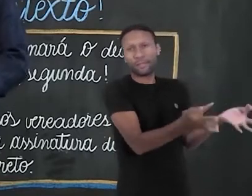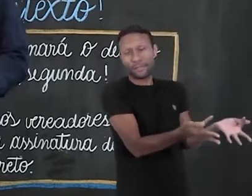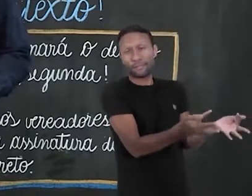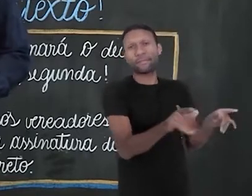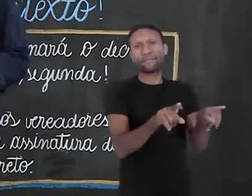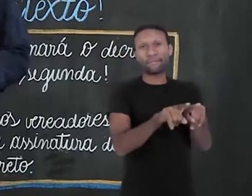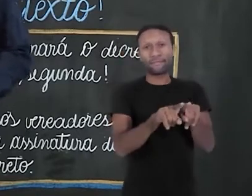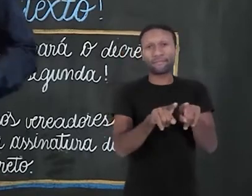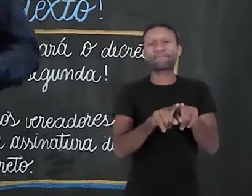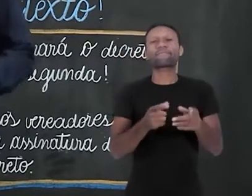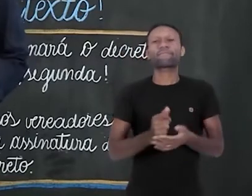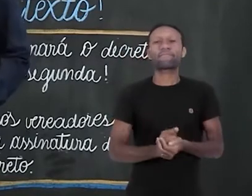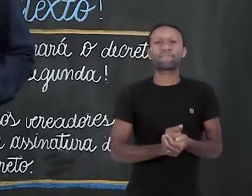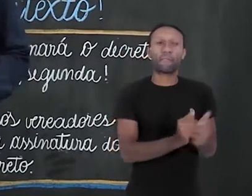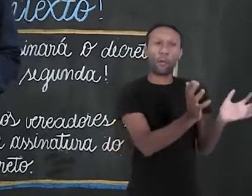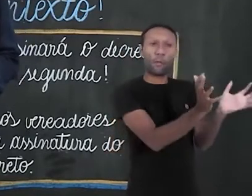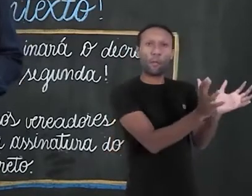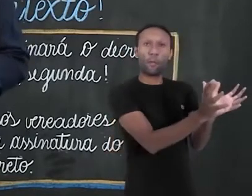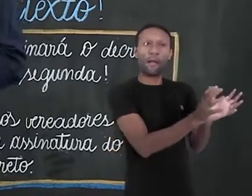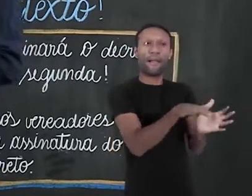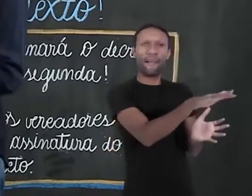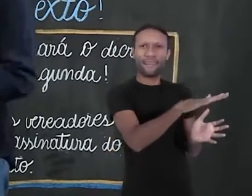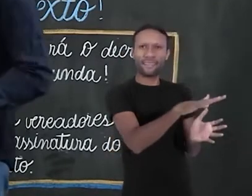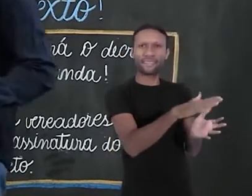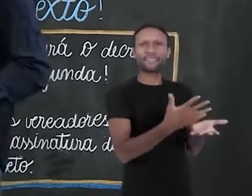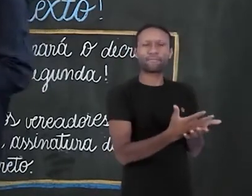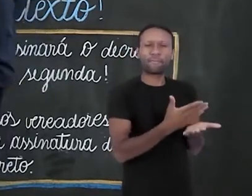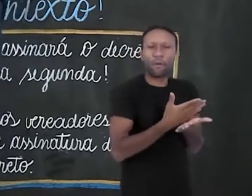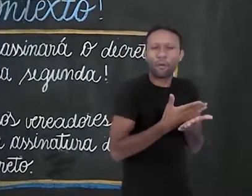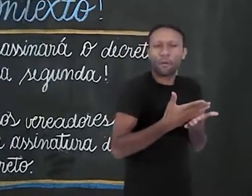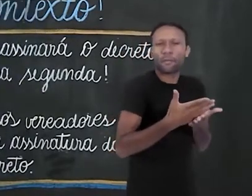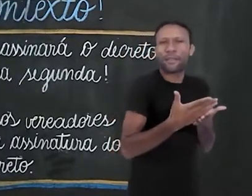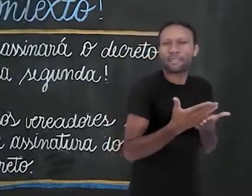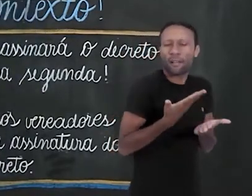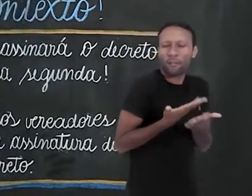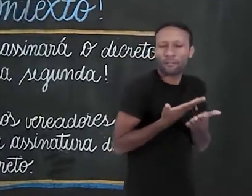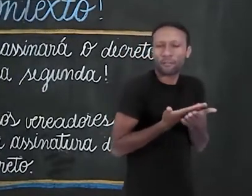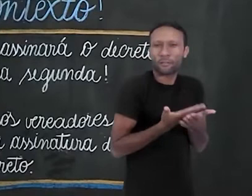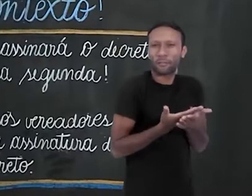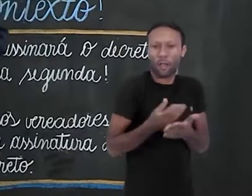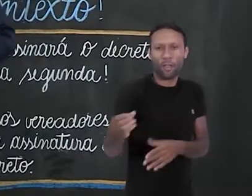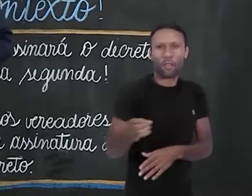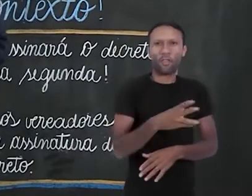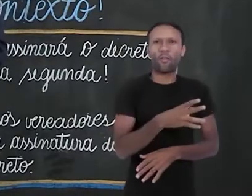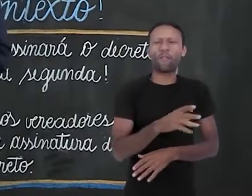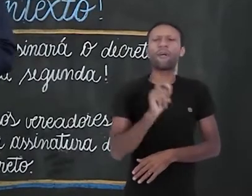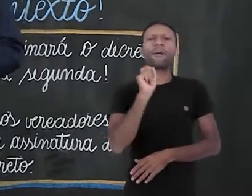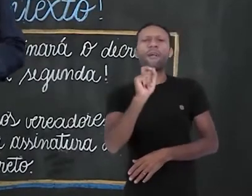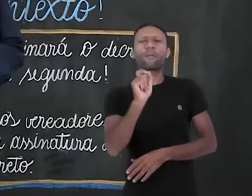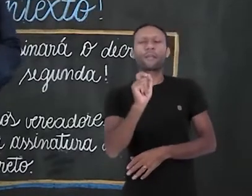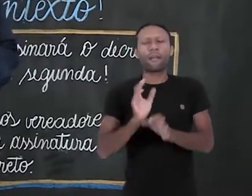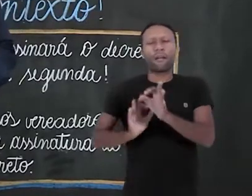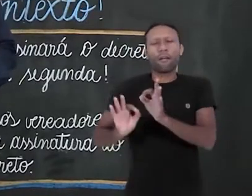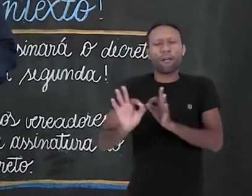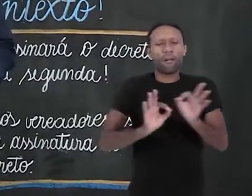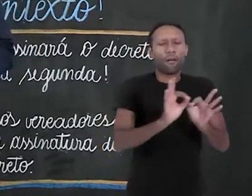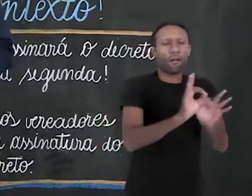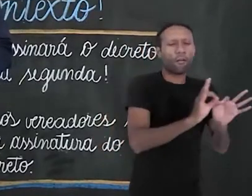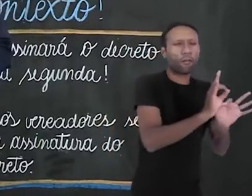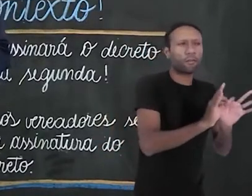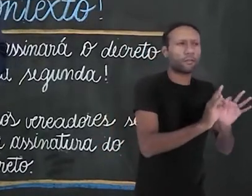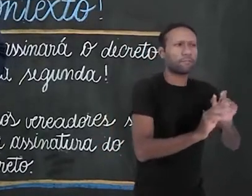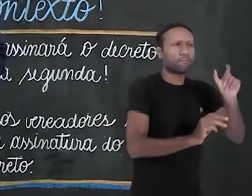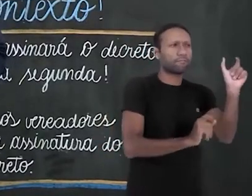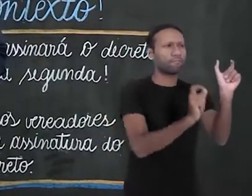Por isso que a gente chama cada grupo de classe. A partir de agora, gente vai estudar uma área nova, uma área que organiza a construção